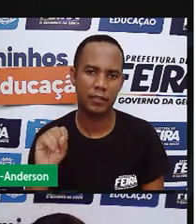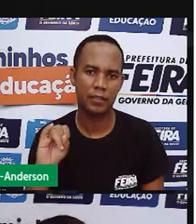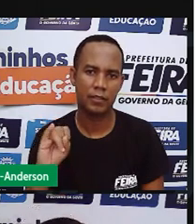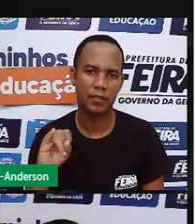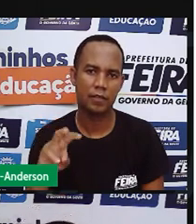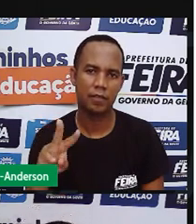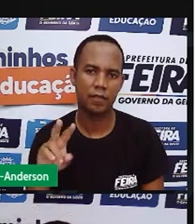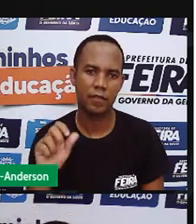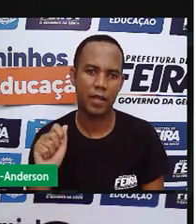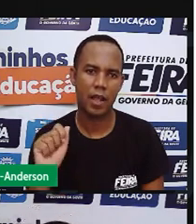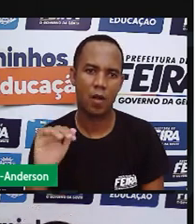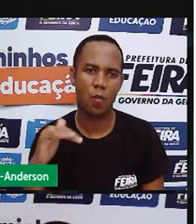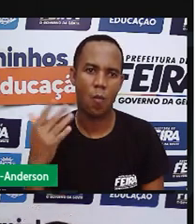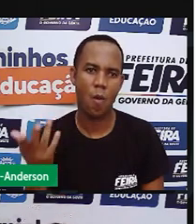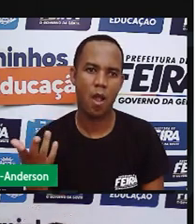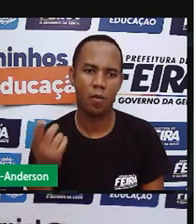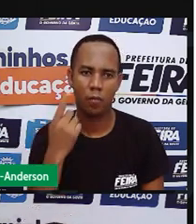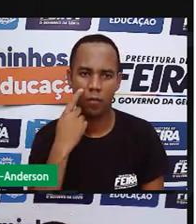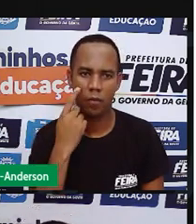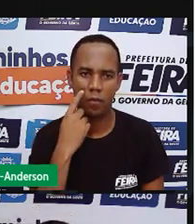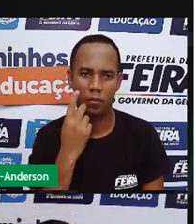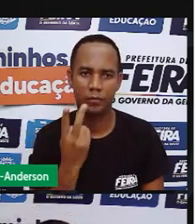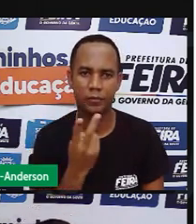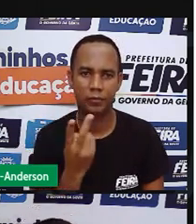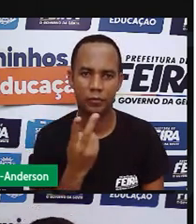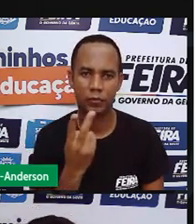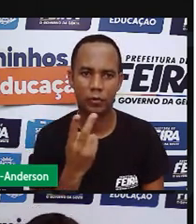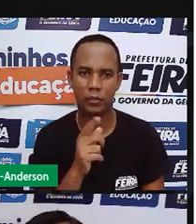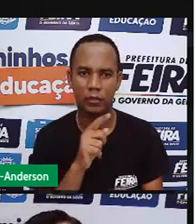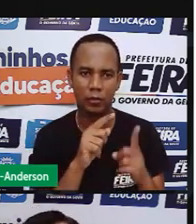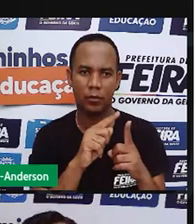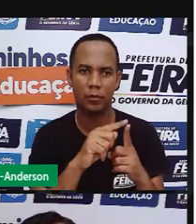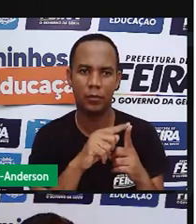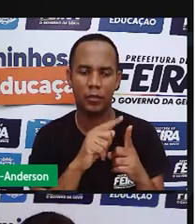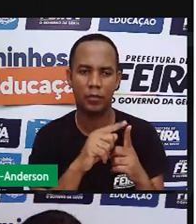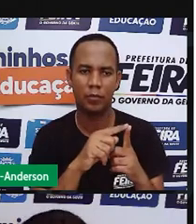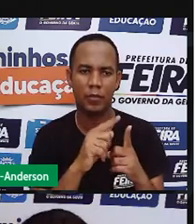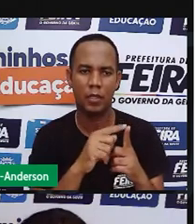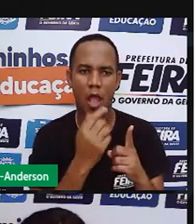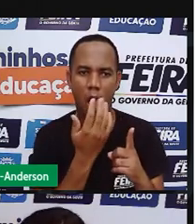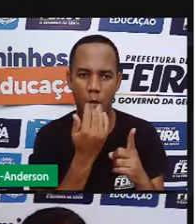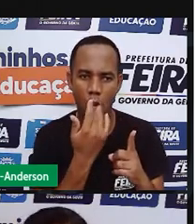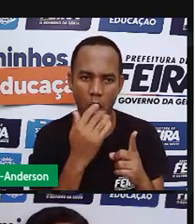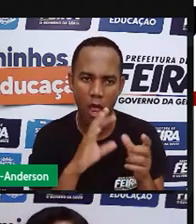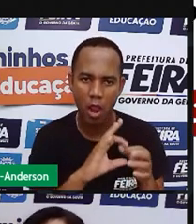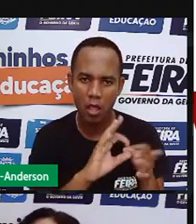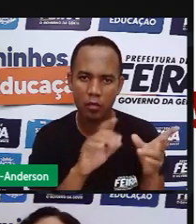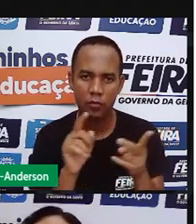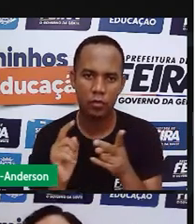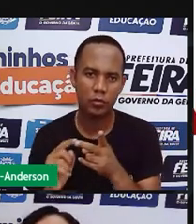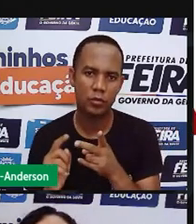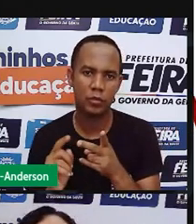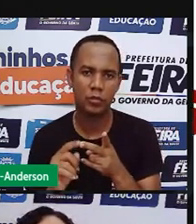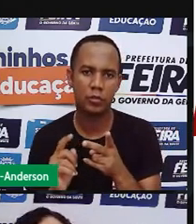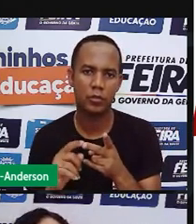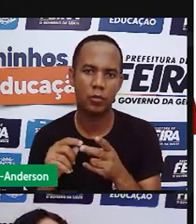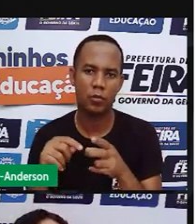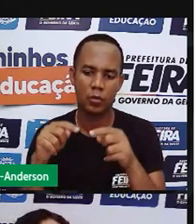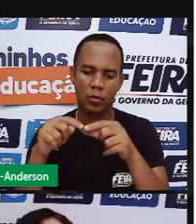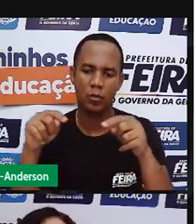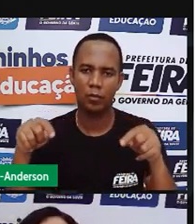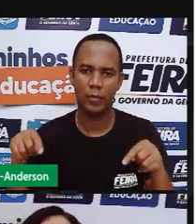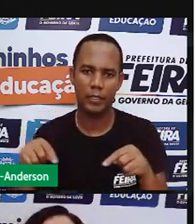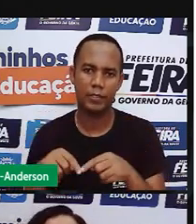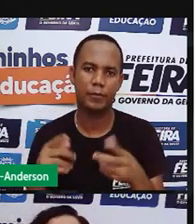intensiva ele é criado preso num lugarzinho bem pequenininho onde ele come no horário certo. Então,